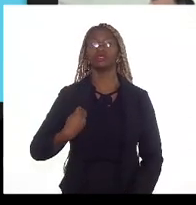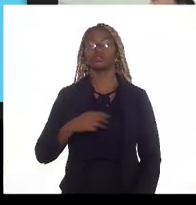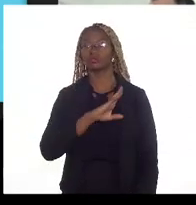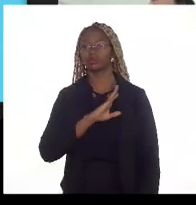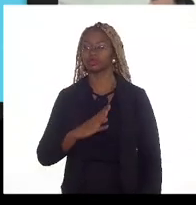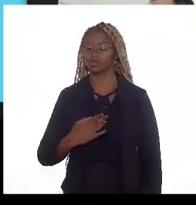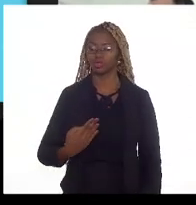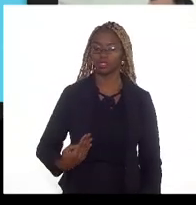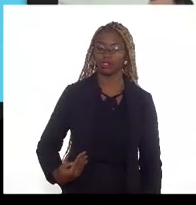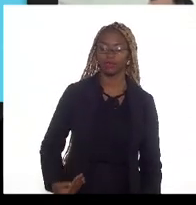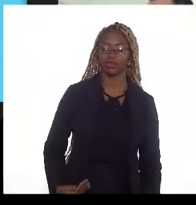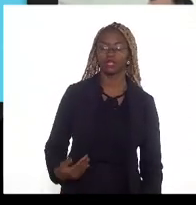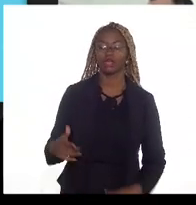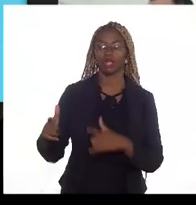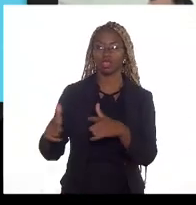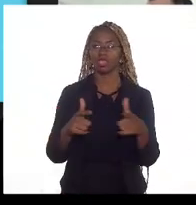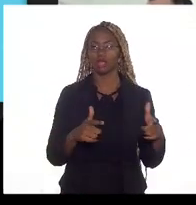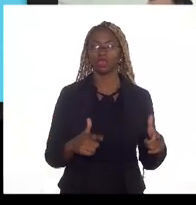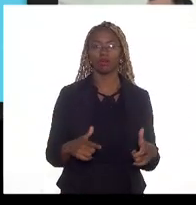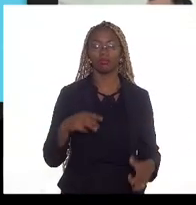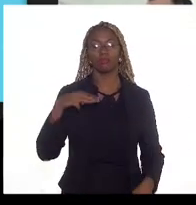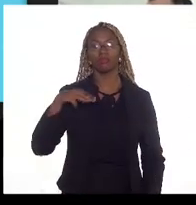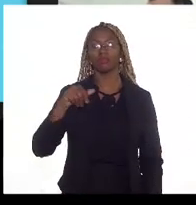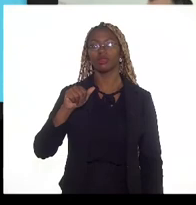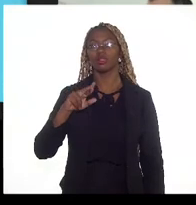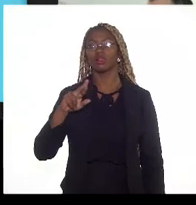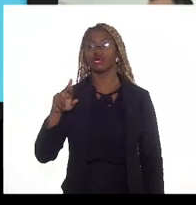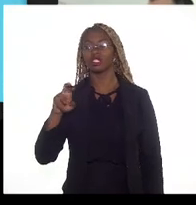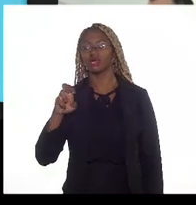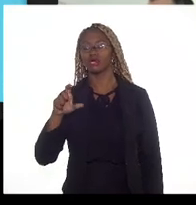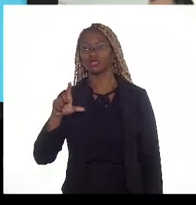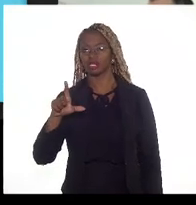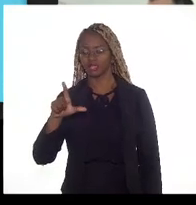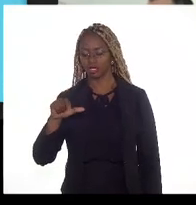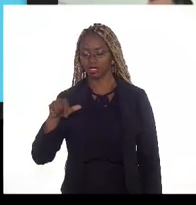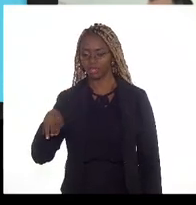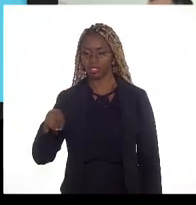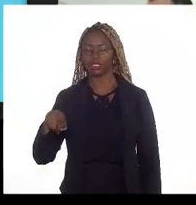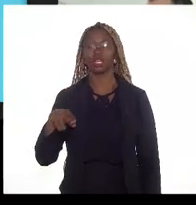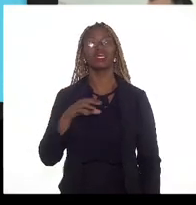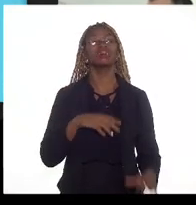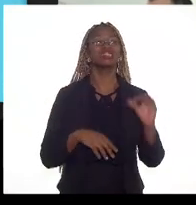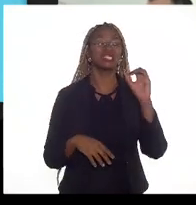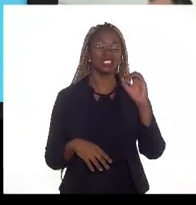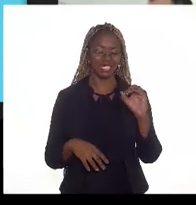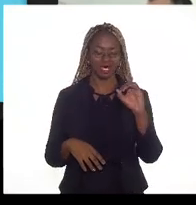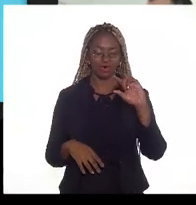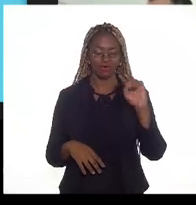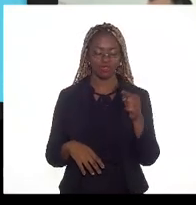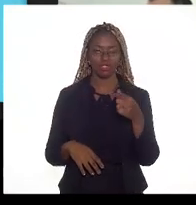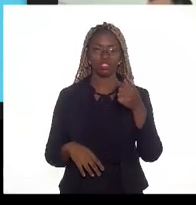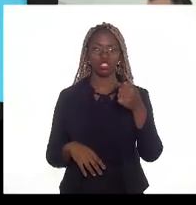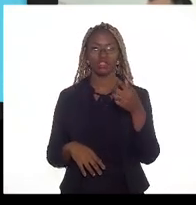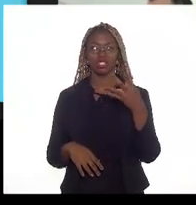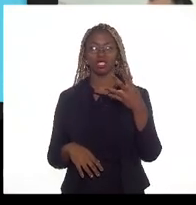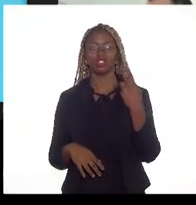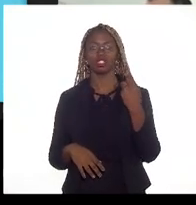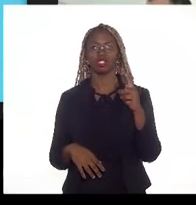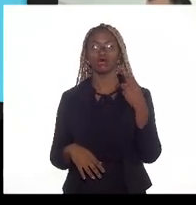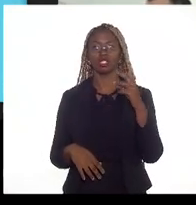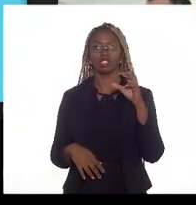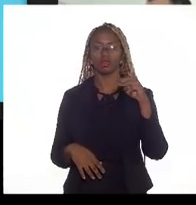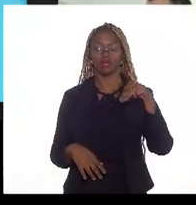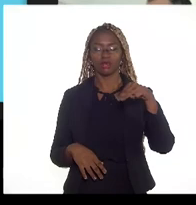governamentais no campo de Marlin era de 0,74 reais por metro